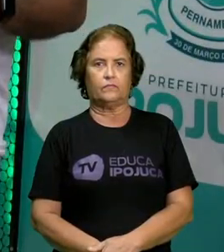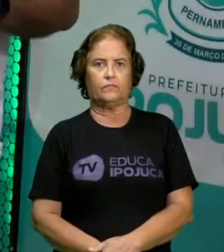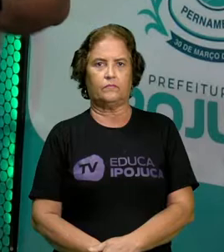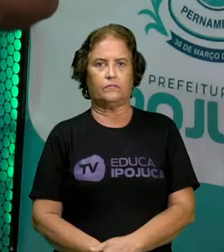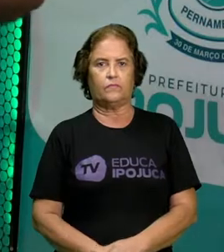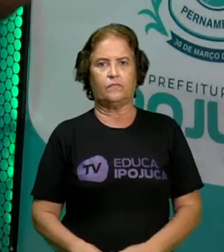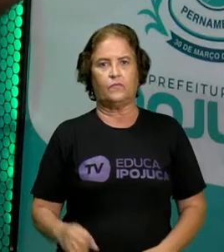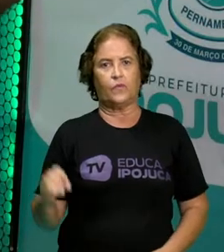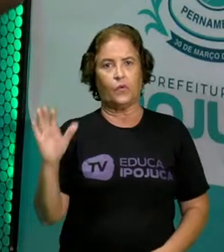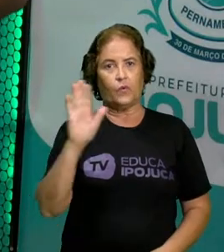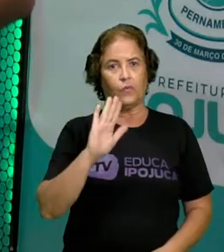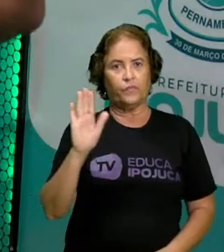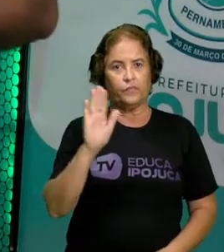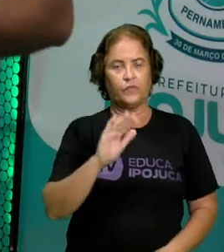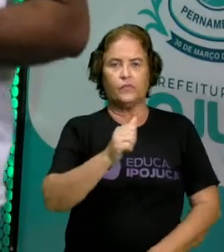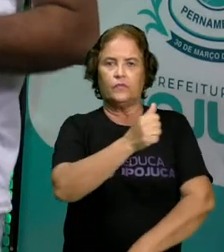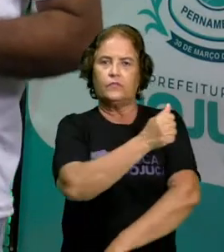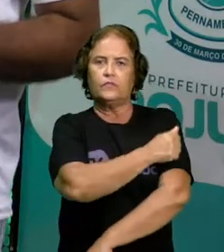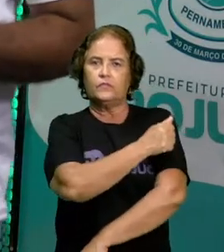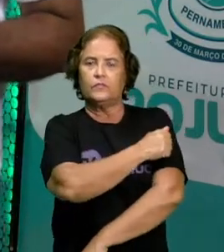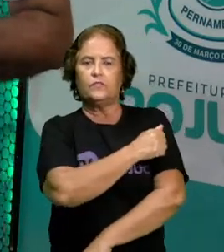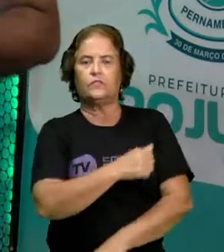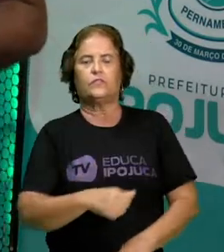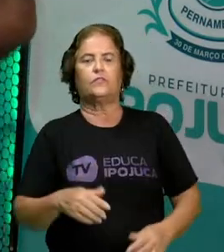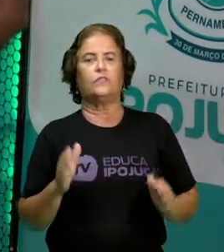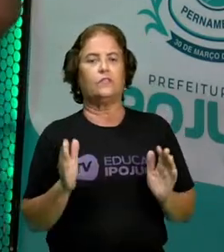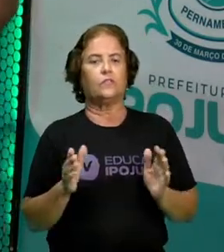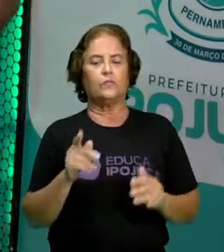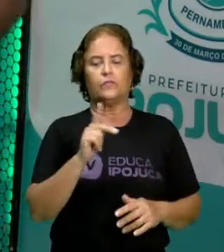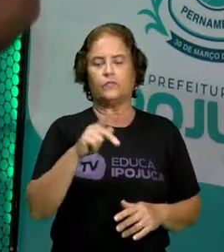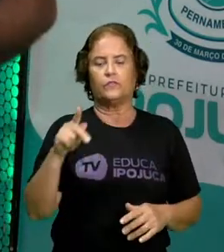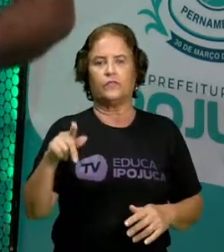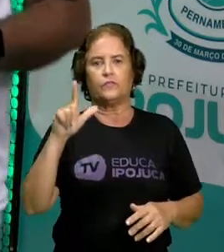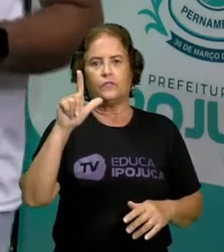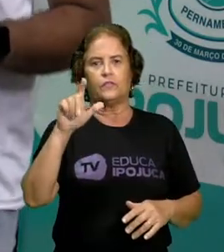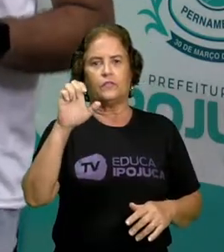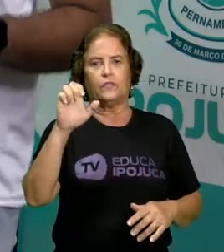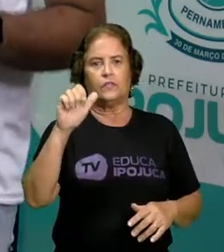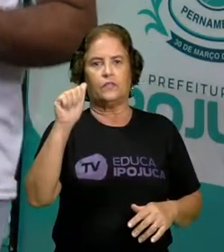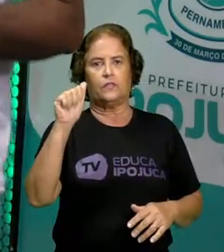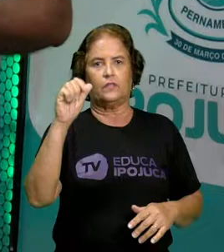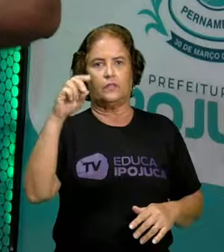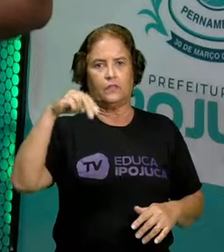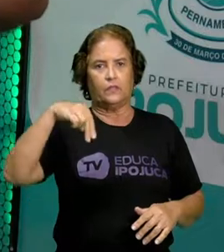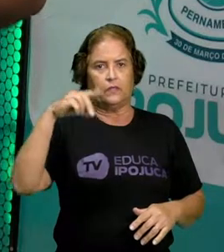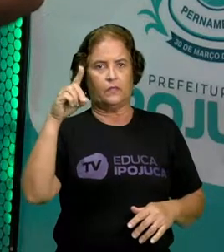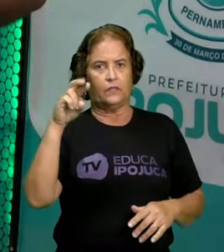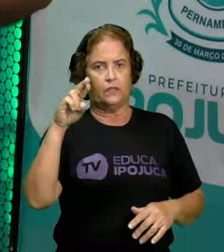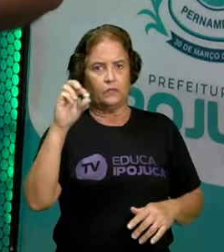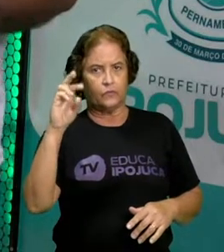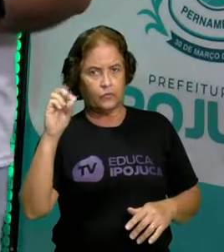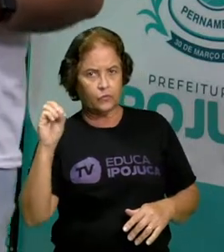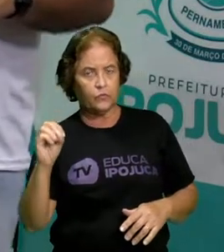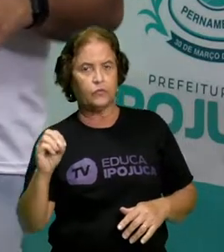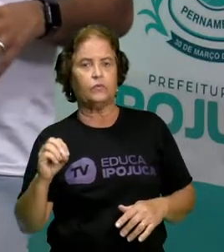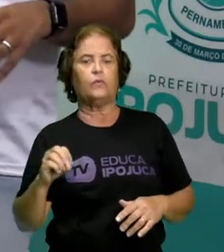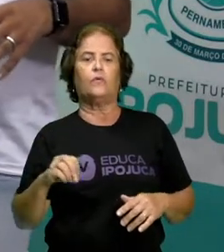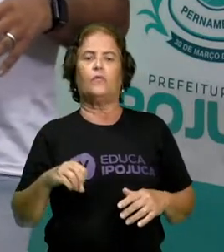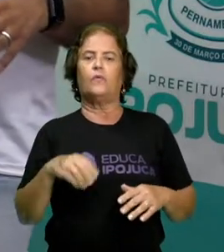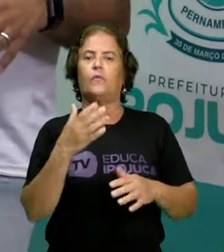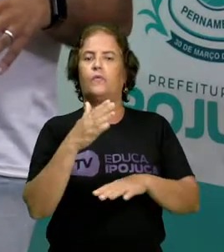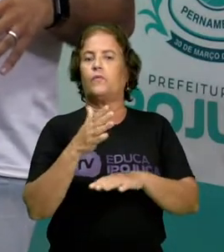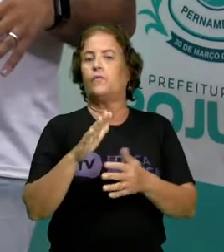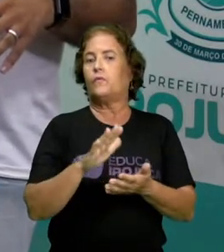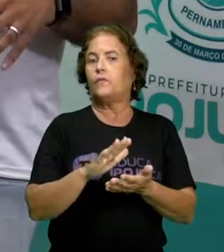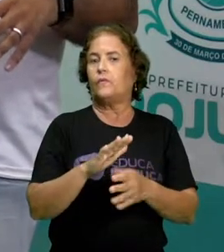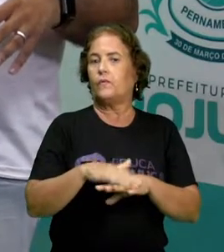Olá, estudantes! Aqui é o professor Leandro e sejam bem-vindos a mais uma aula de língua inglesa. Hoje